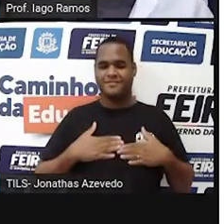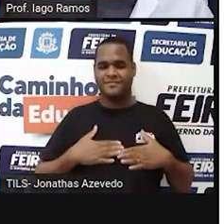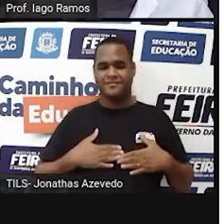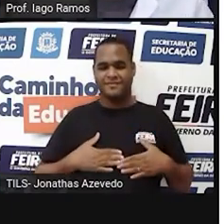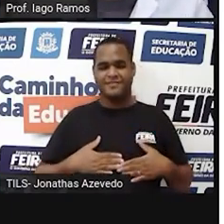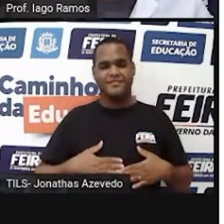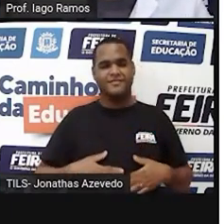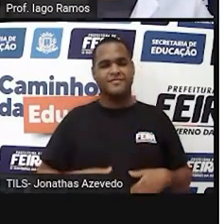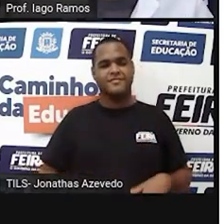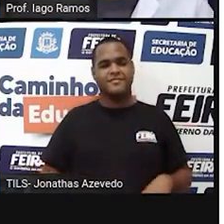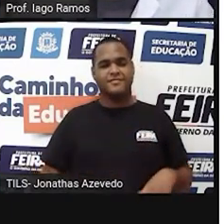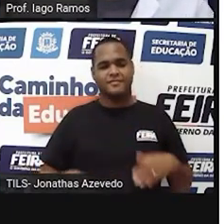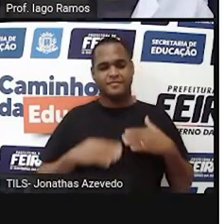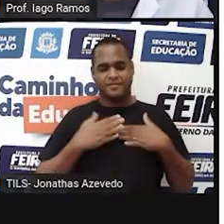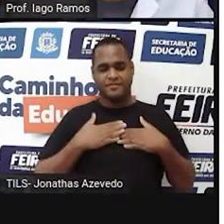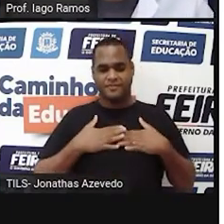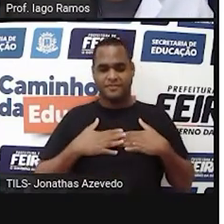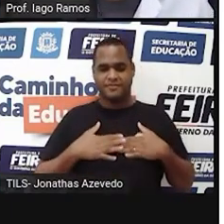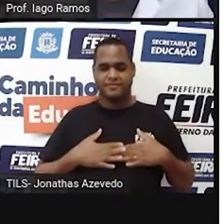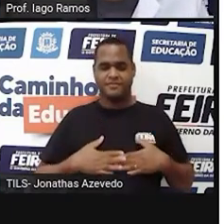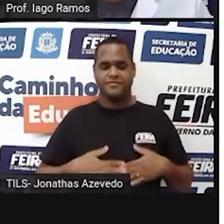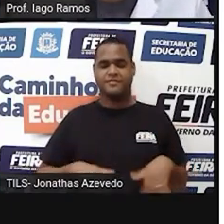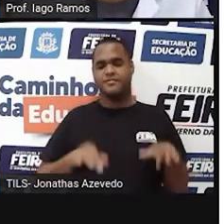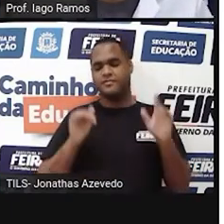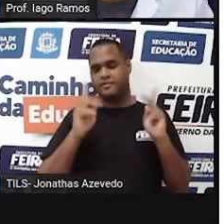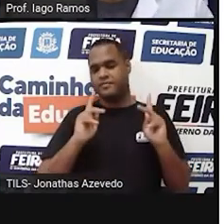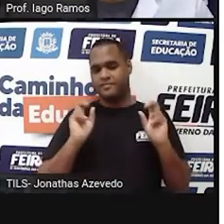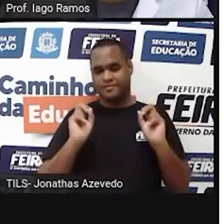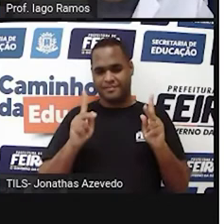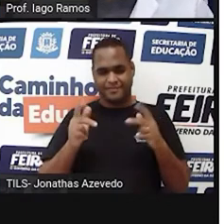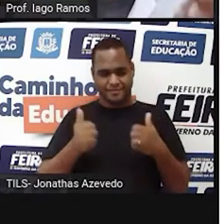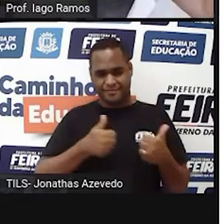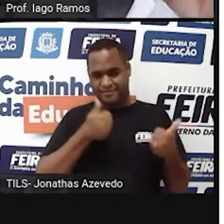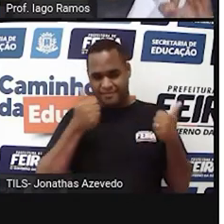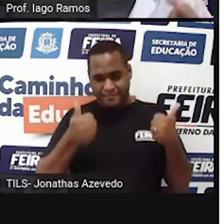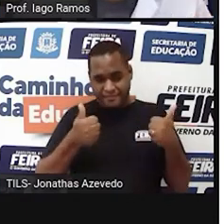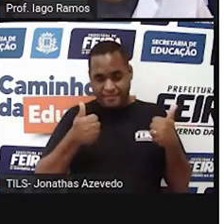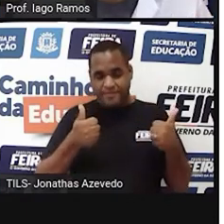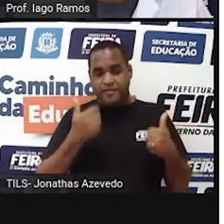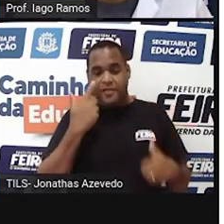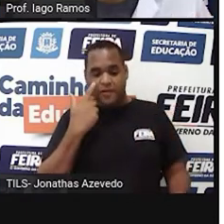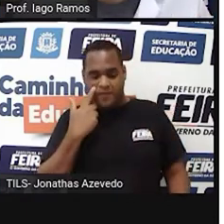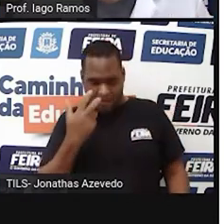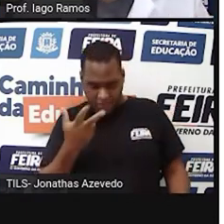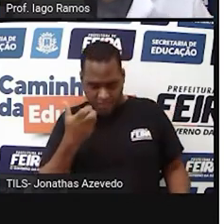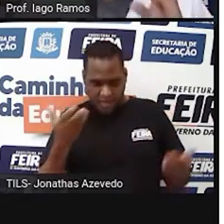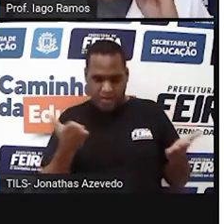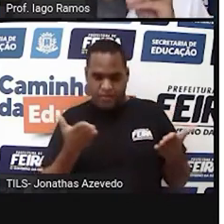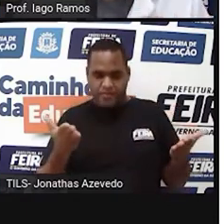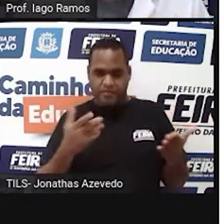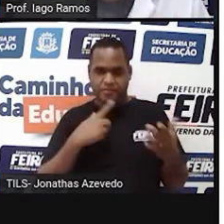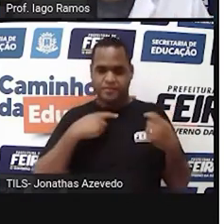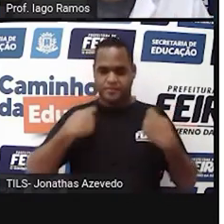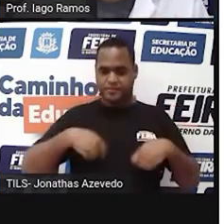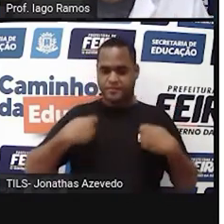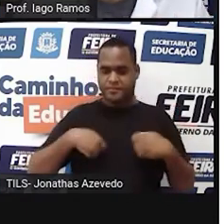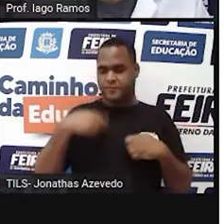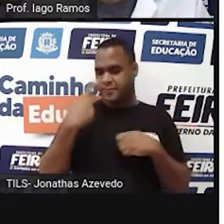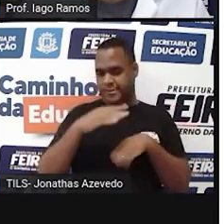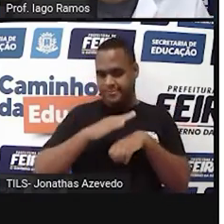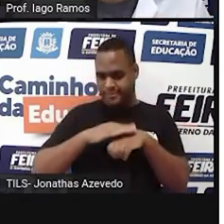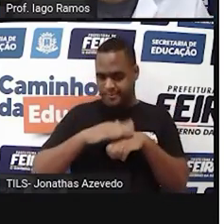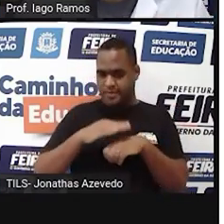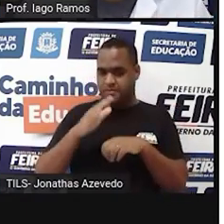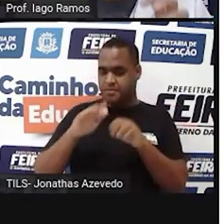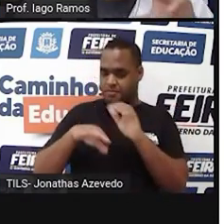Isso aí, relaxa um pouquinho. Beleza? Se liga aqui agora. Eu vou precisar que você tenha na sua